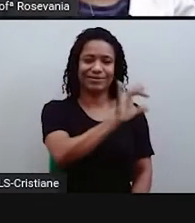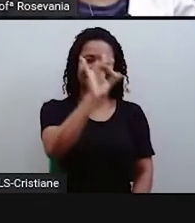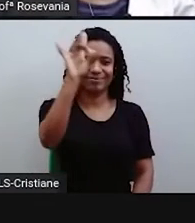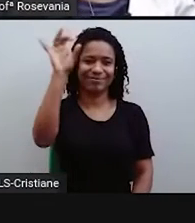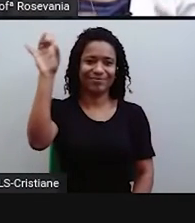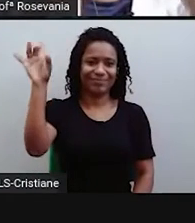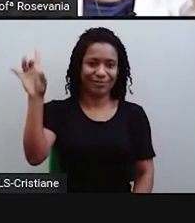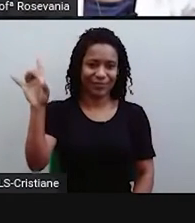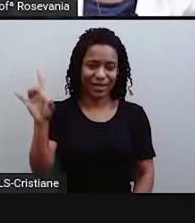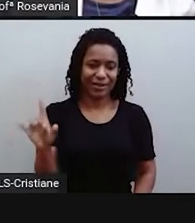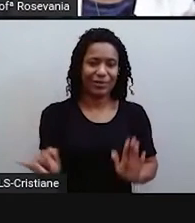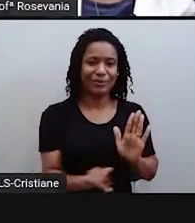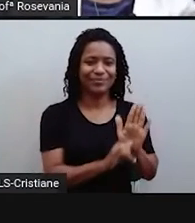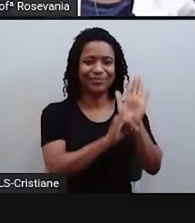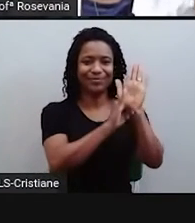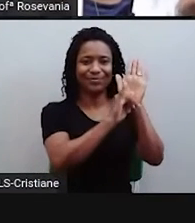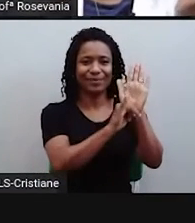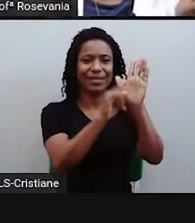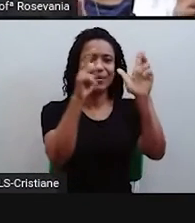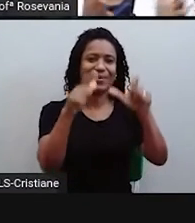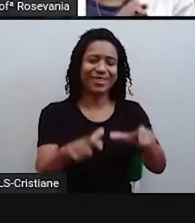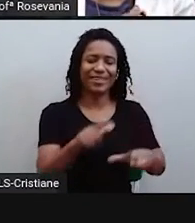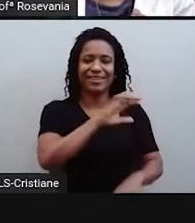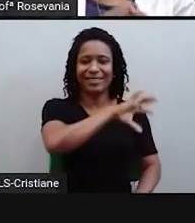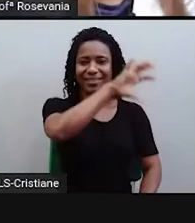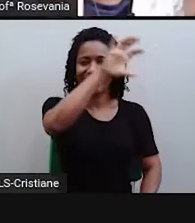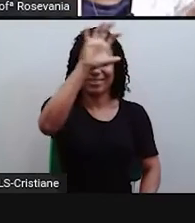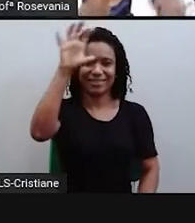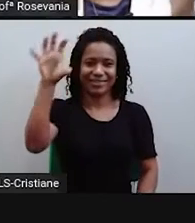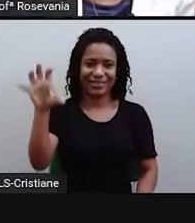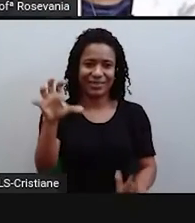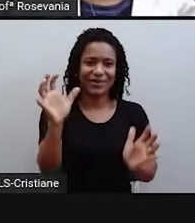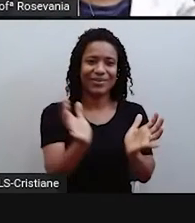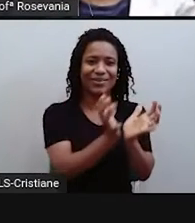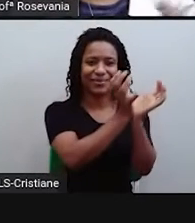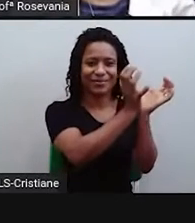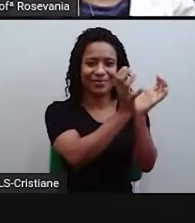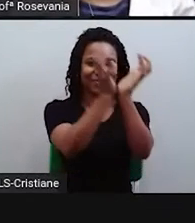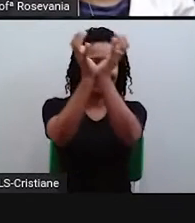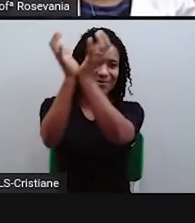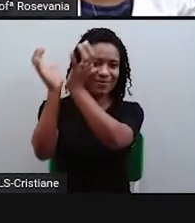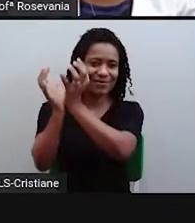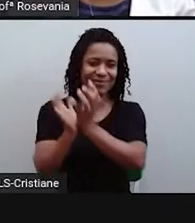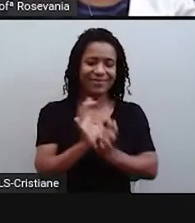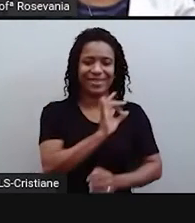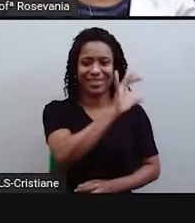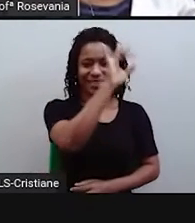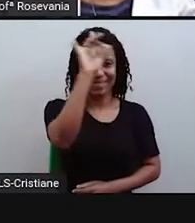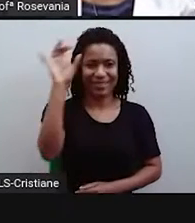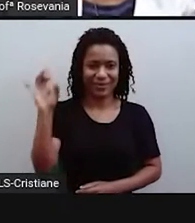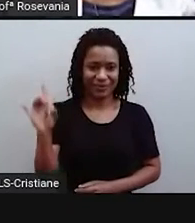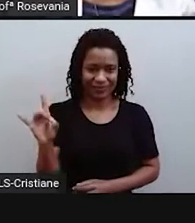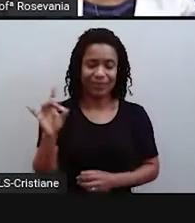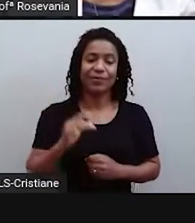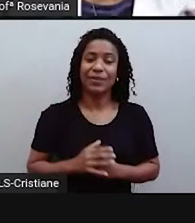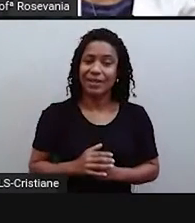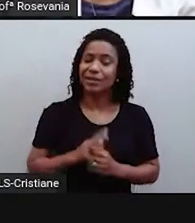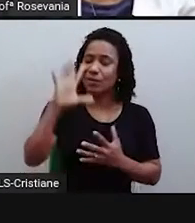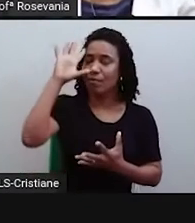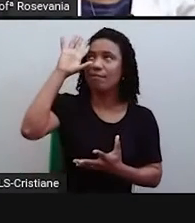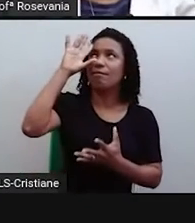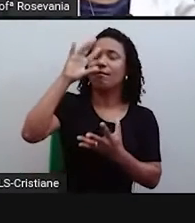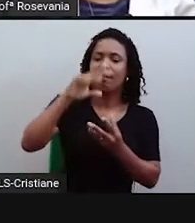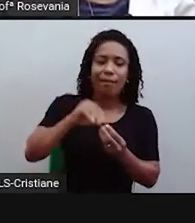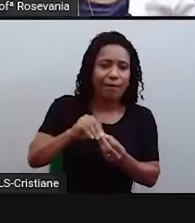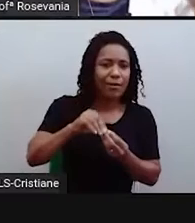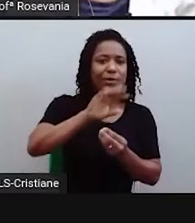lugar ali. Então, isso é regionalizar, é você agrupar de acordo com essas características semelhantes. Agora que a gente já entendeu o que